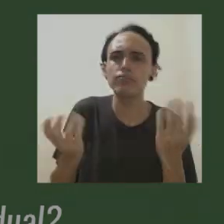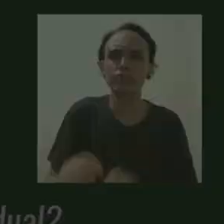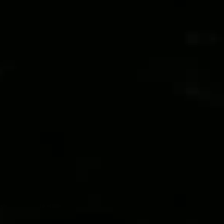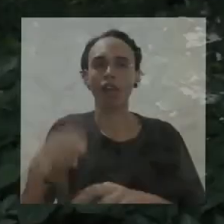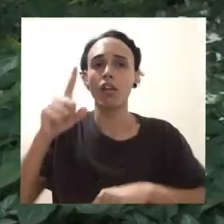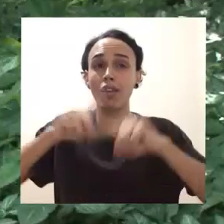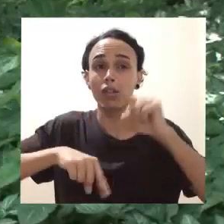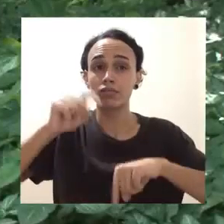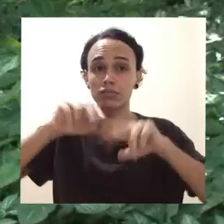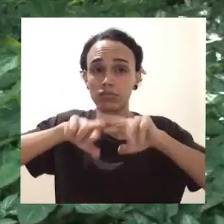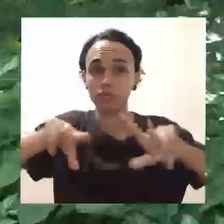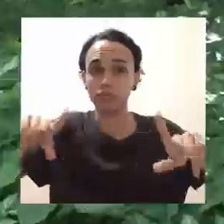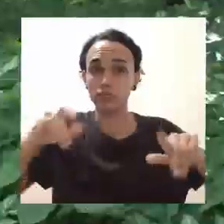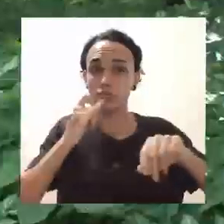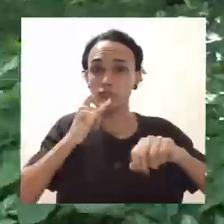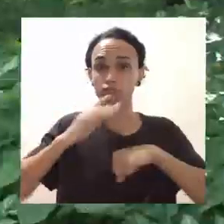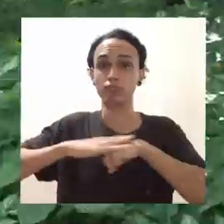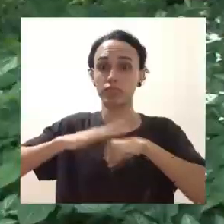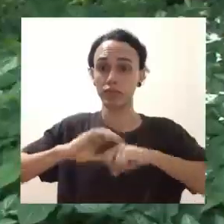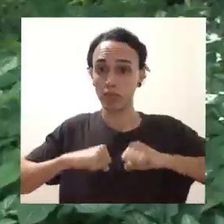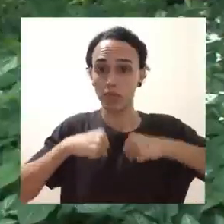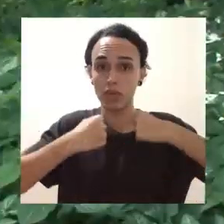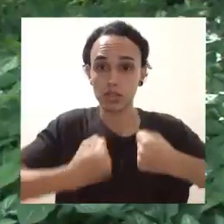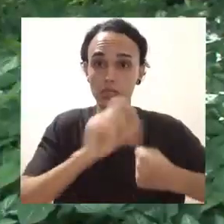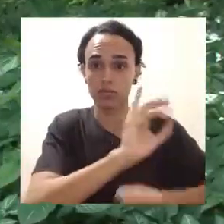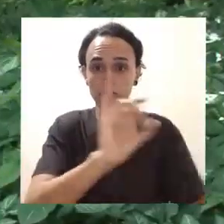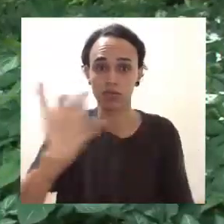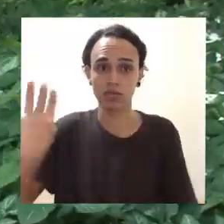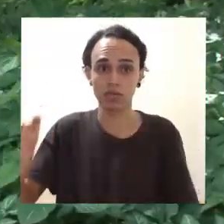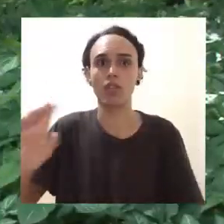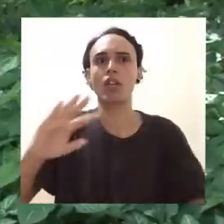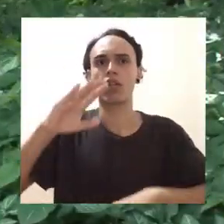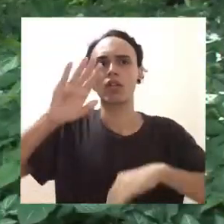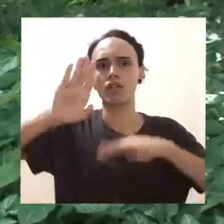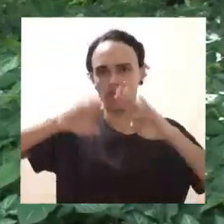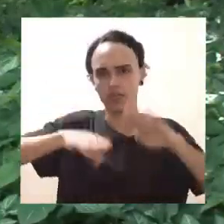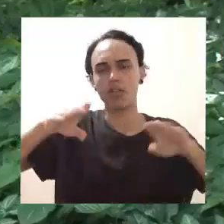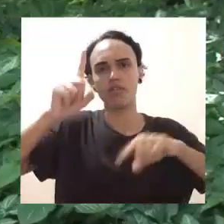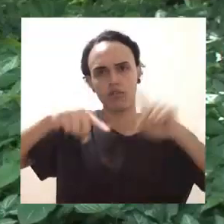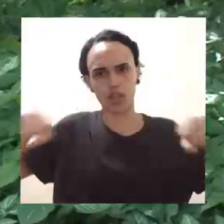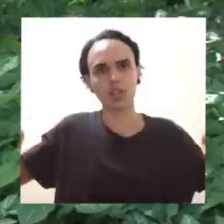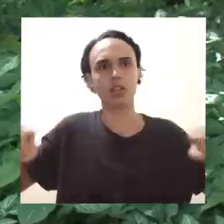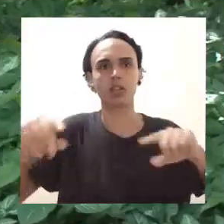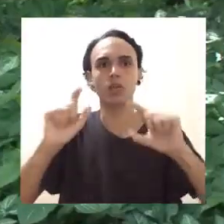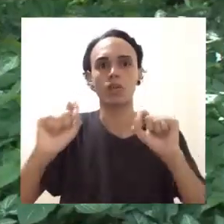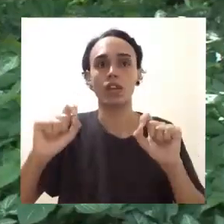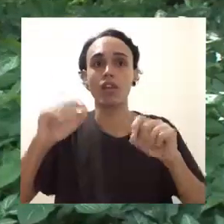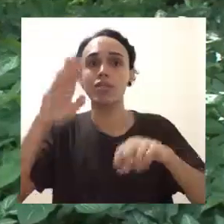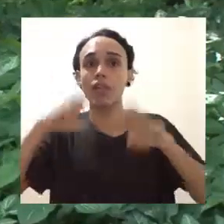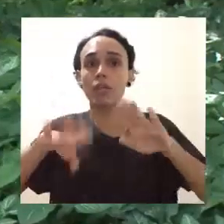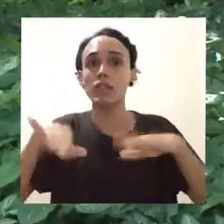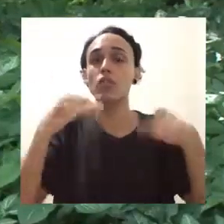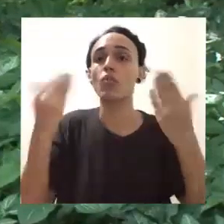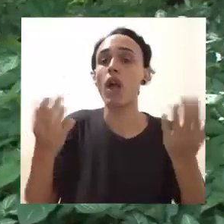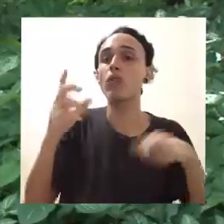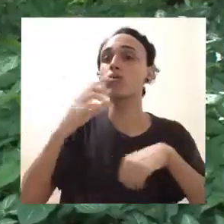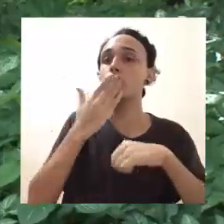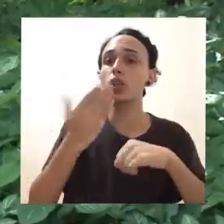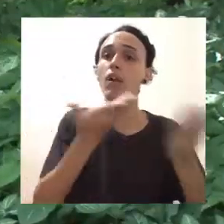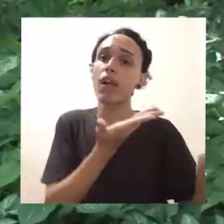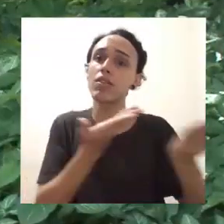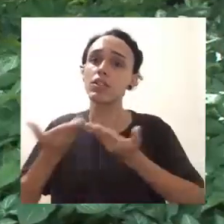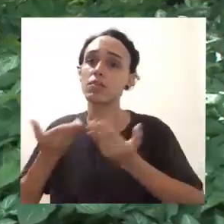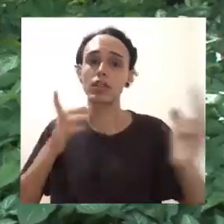Os equipamentos de proteção individual variam de acordo com o tipo de atendimento que vai ser